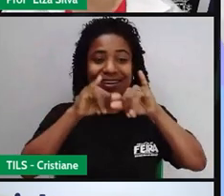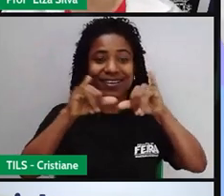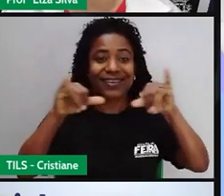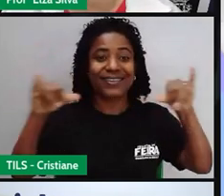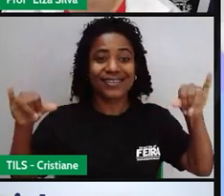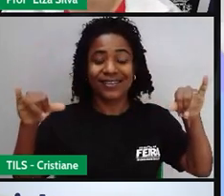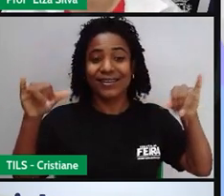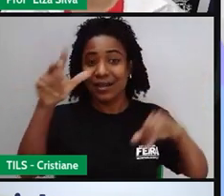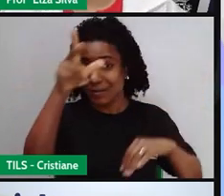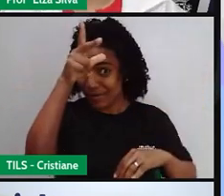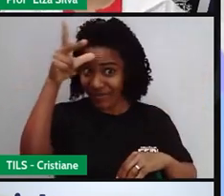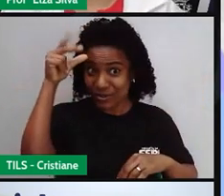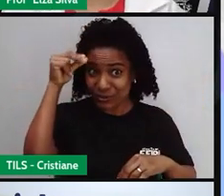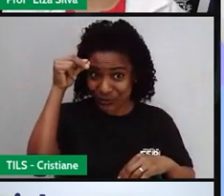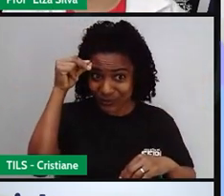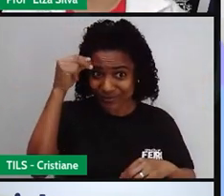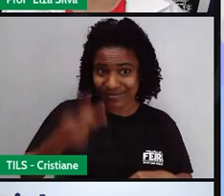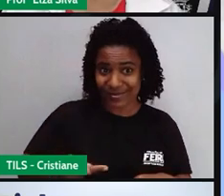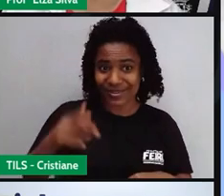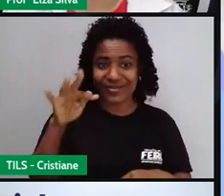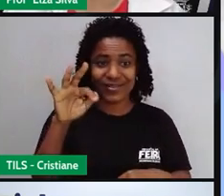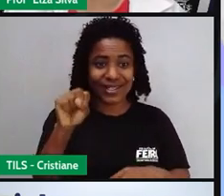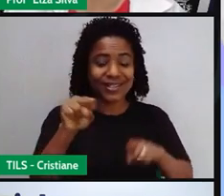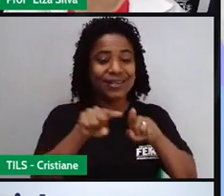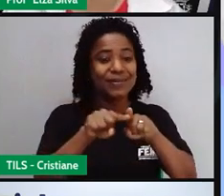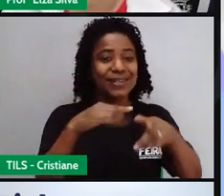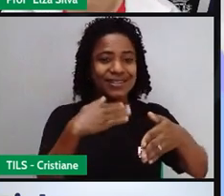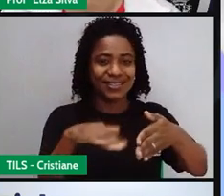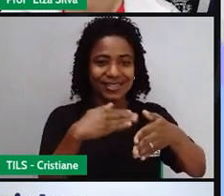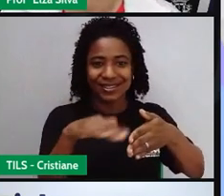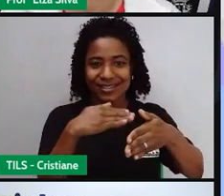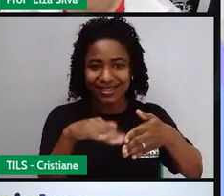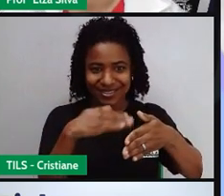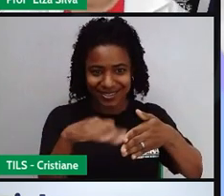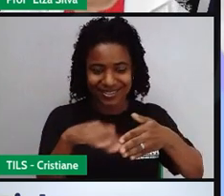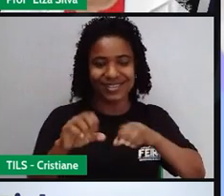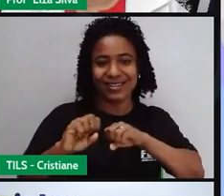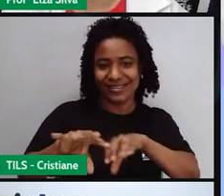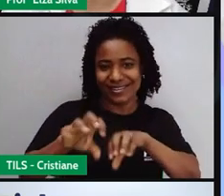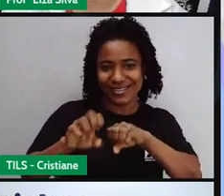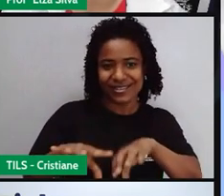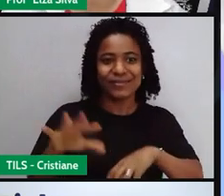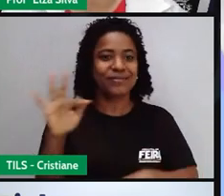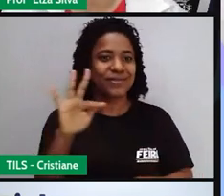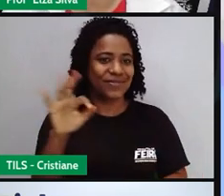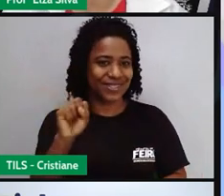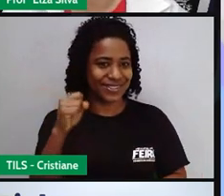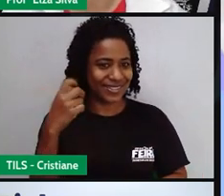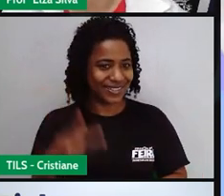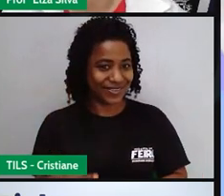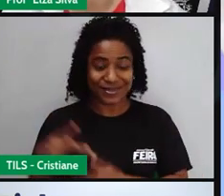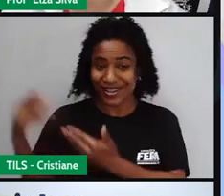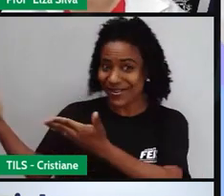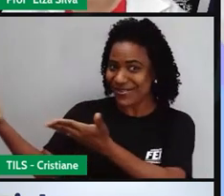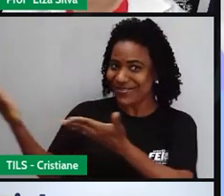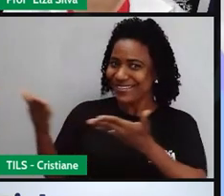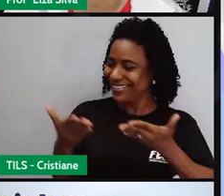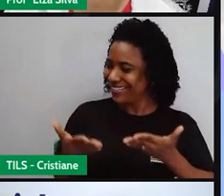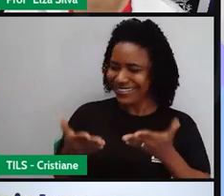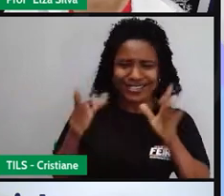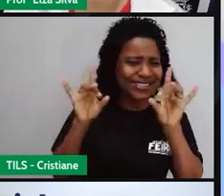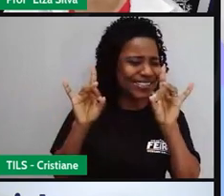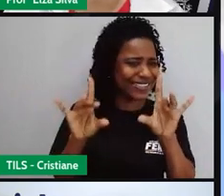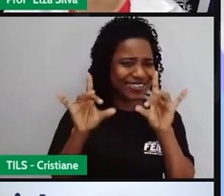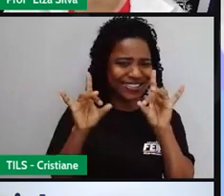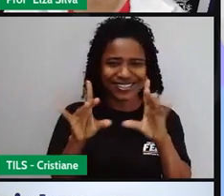Prefeitura Municipal e da Secretaria de Educação de Feira de Santana. E nossa convidada especial da aula de